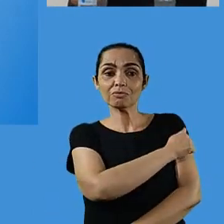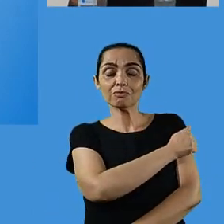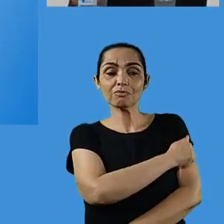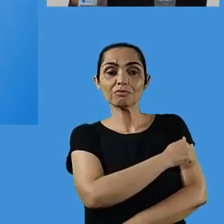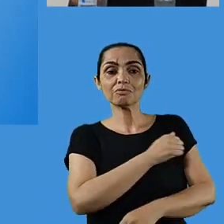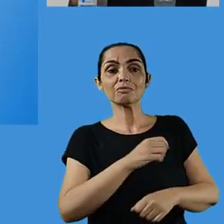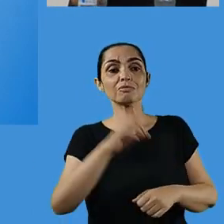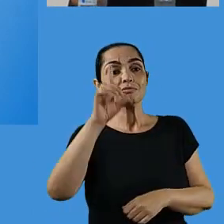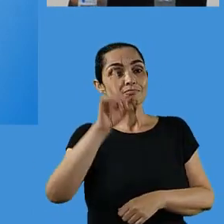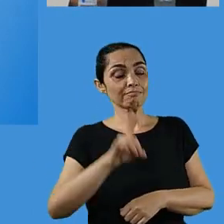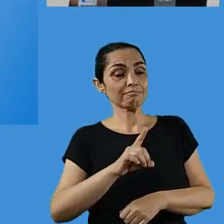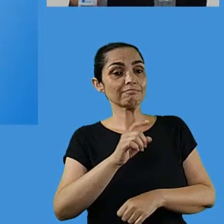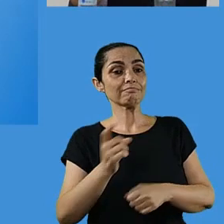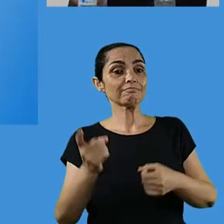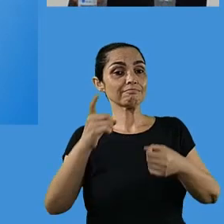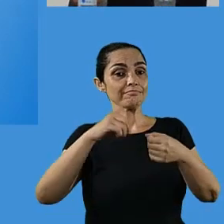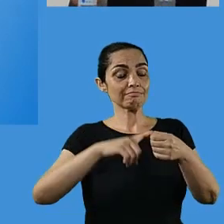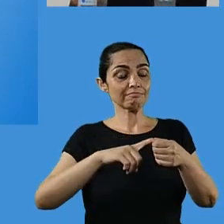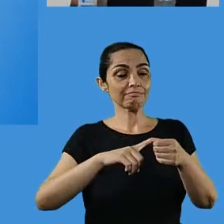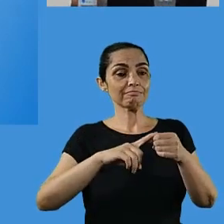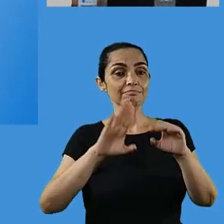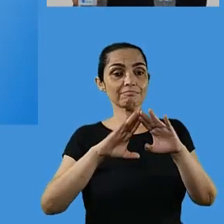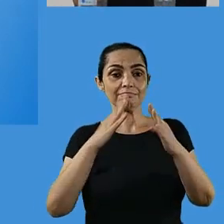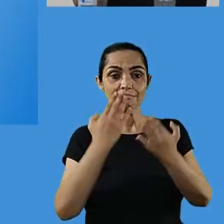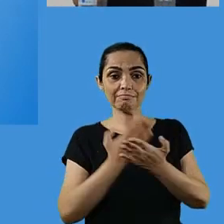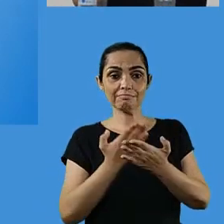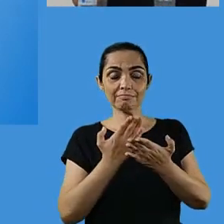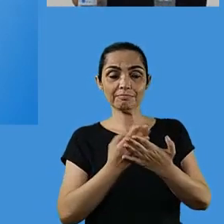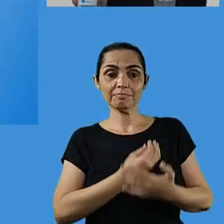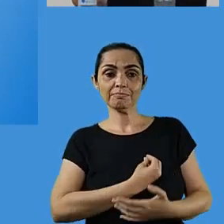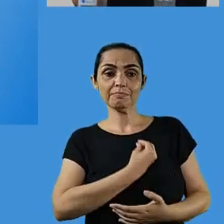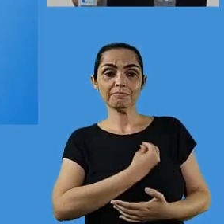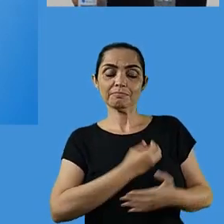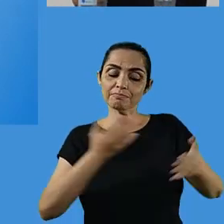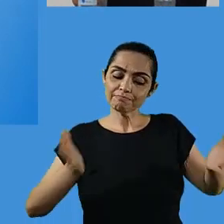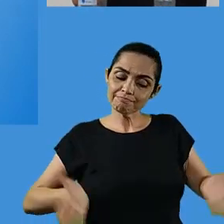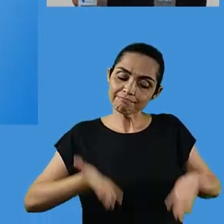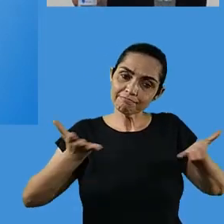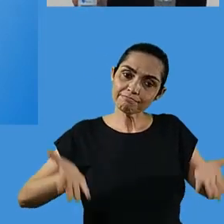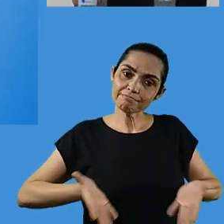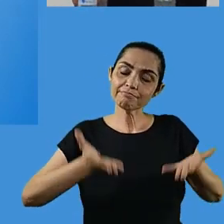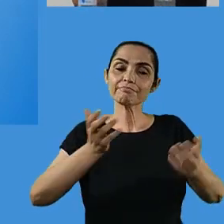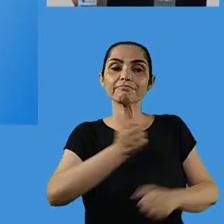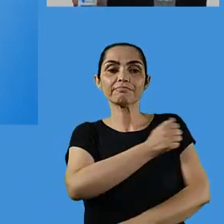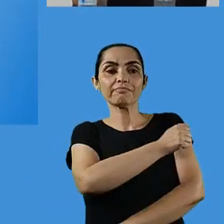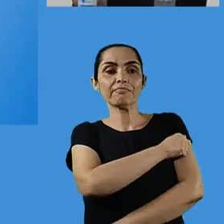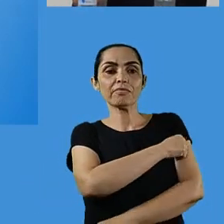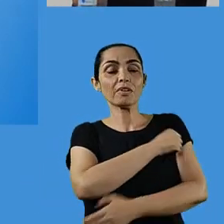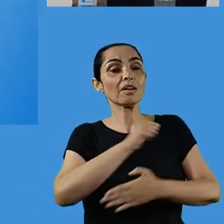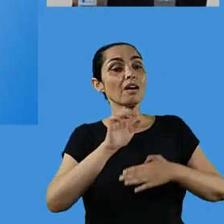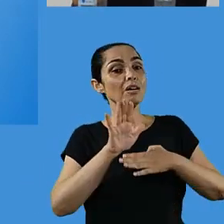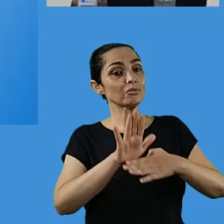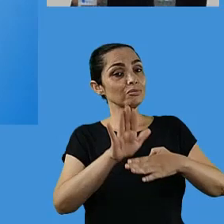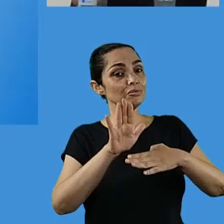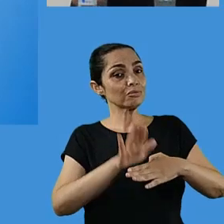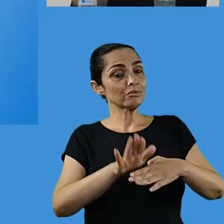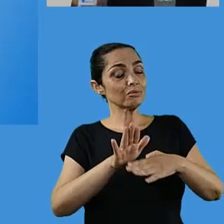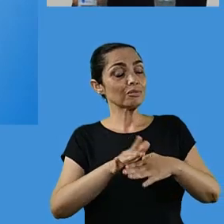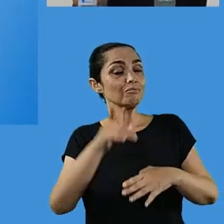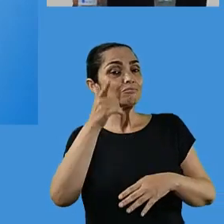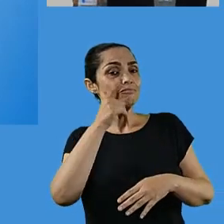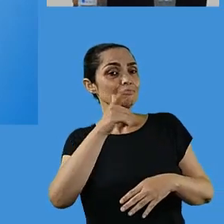no momento da recepção, no acolhimento aos alunos com deficiência, no retorno às aulas presenciais,